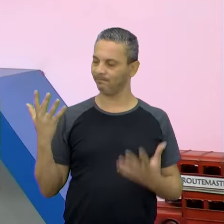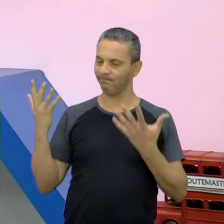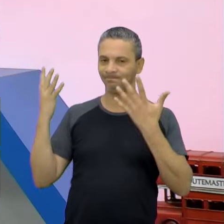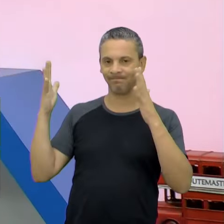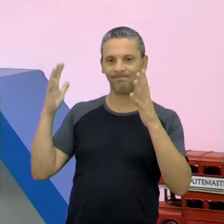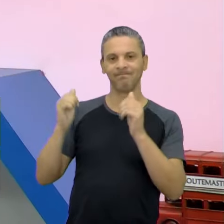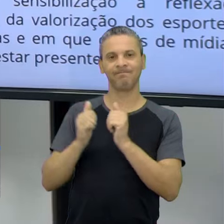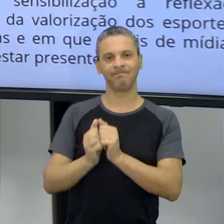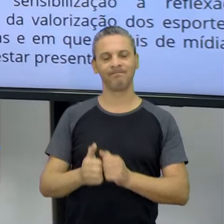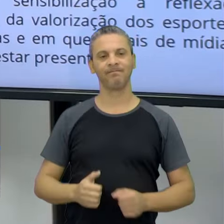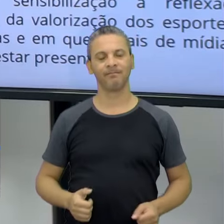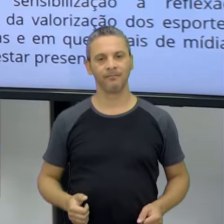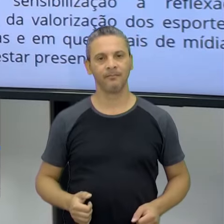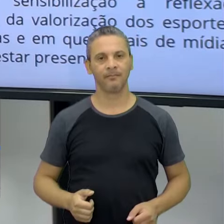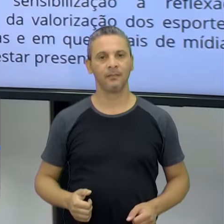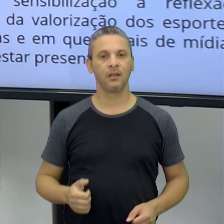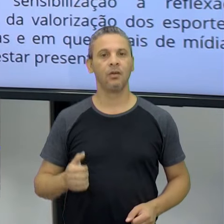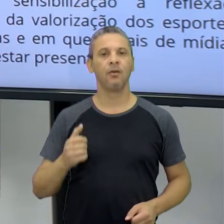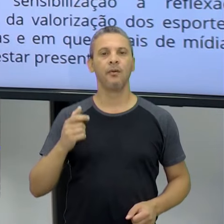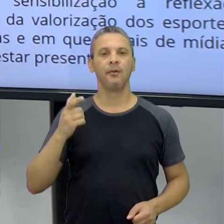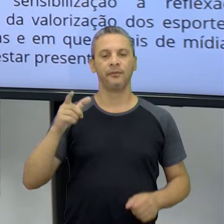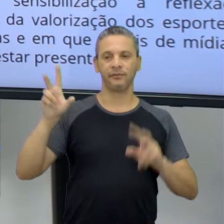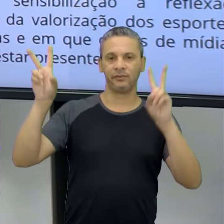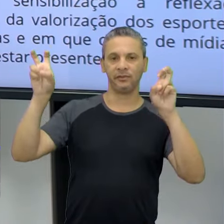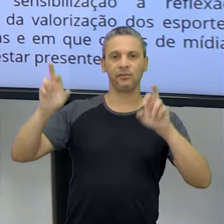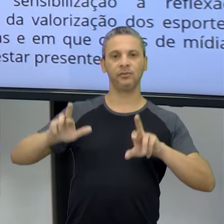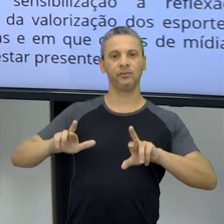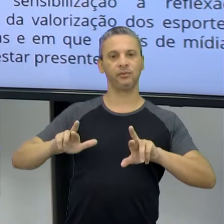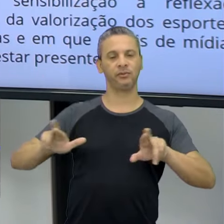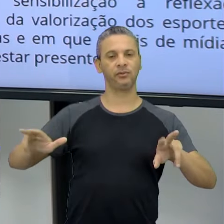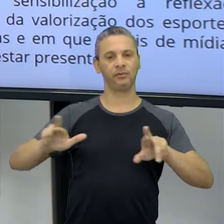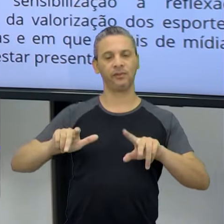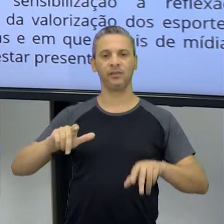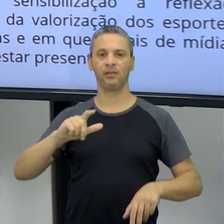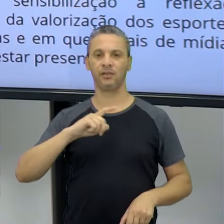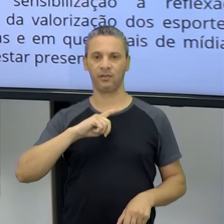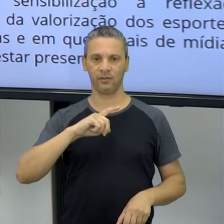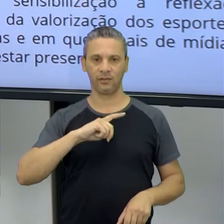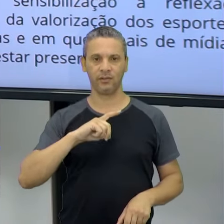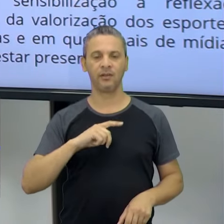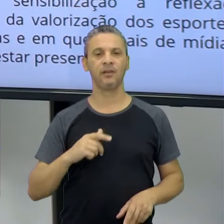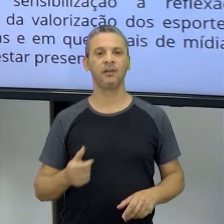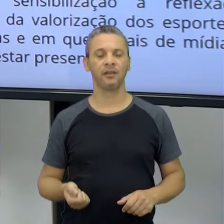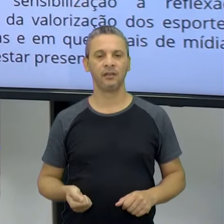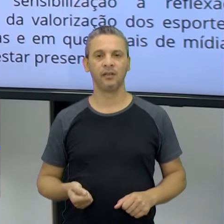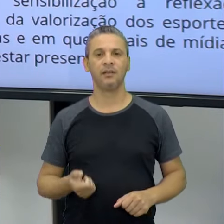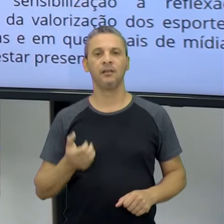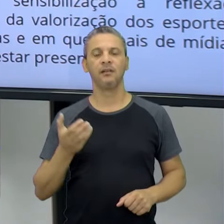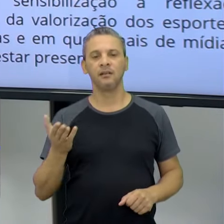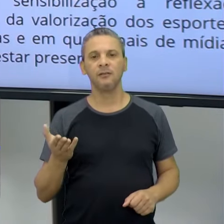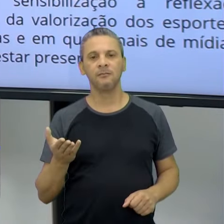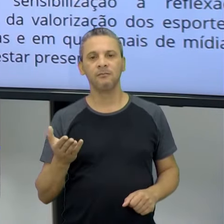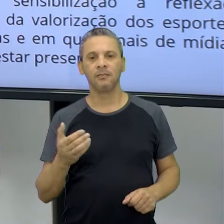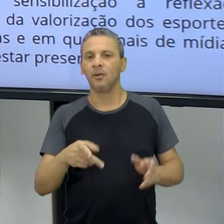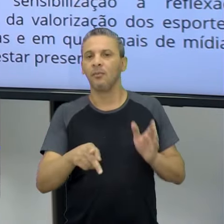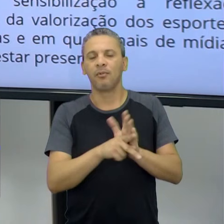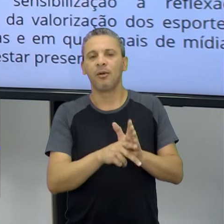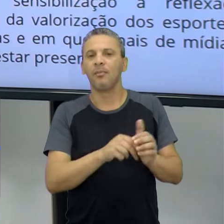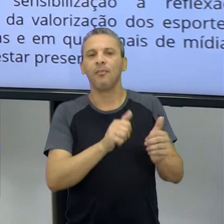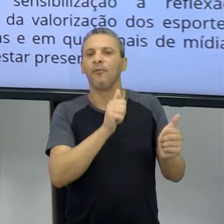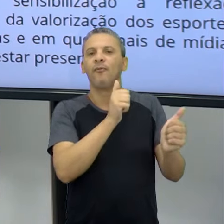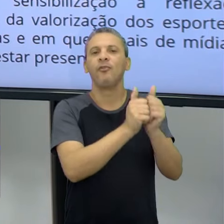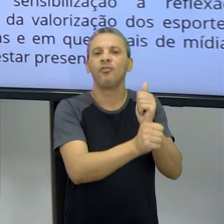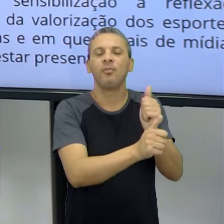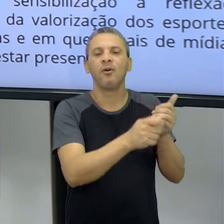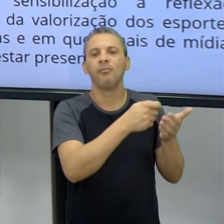aqui. Na verdade, é uma crônica que tem outro título, mas na verdade seria a minha primeira crônica futebolística, né? Primeira vez que eu escrevi